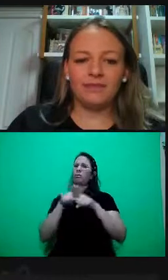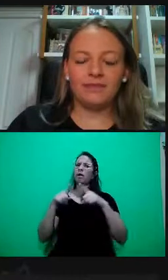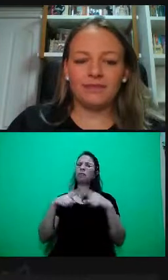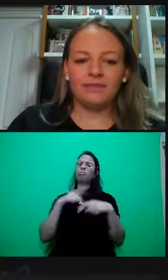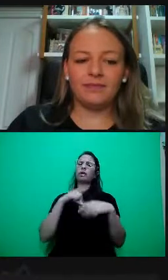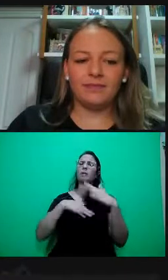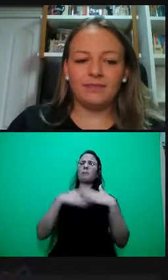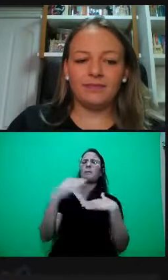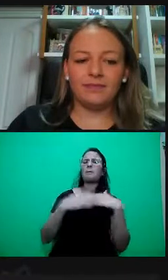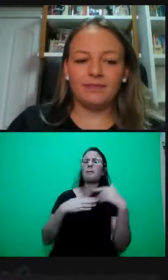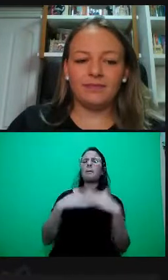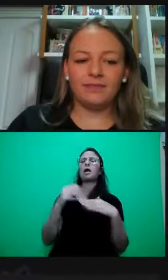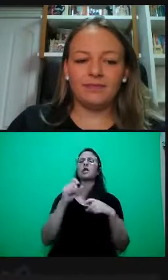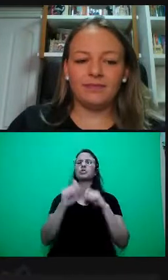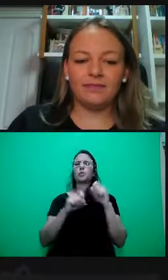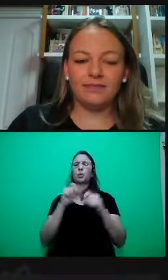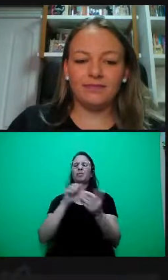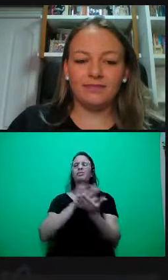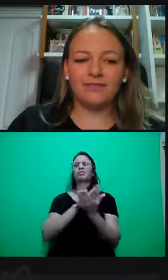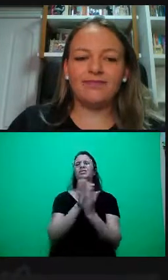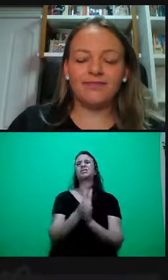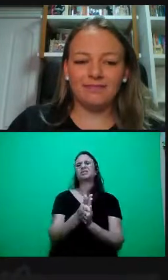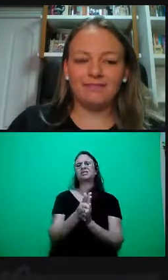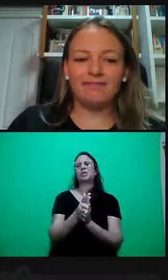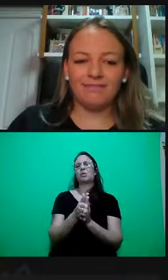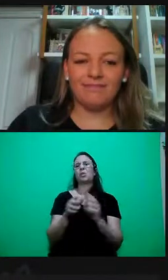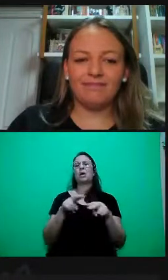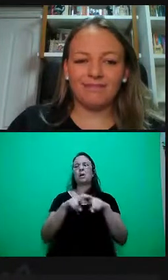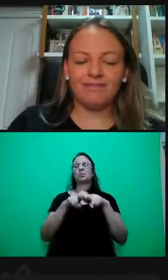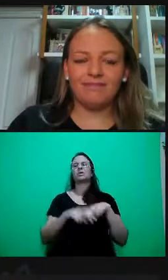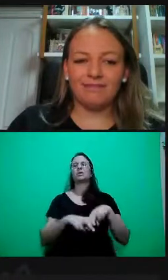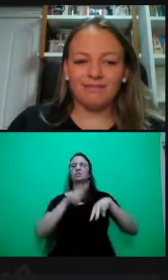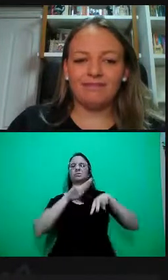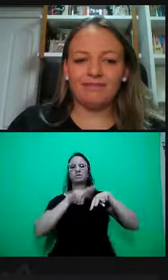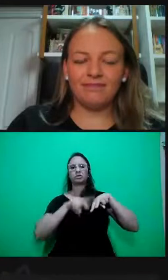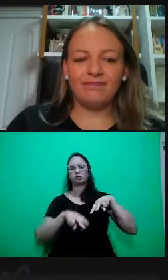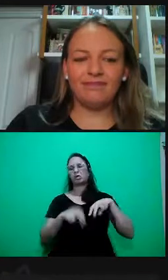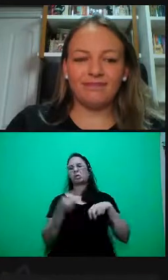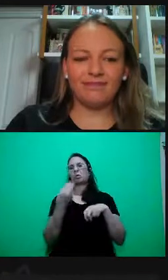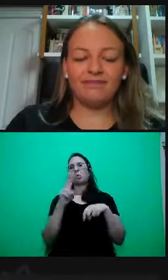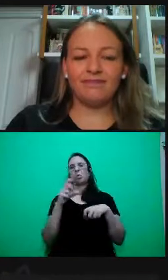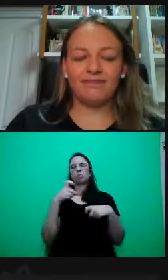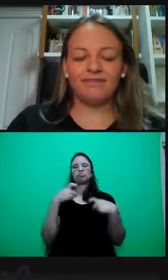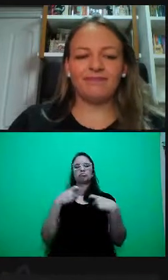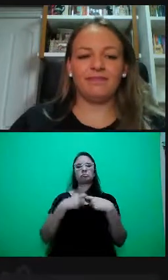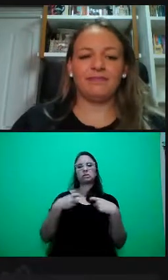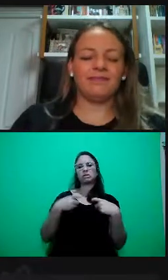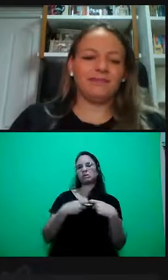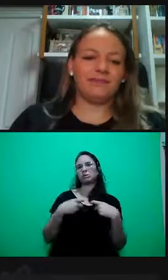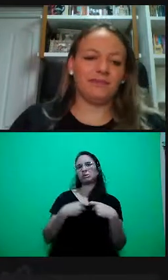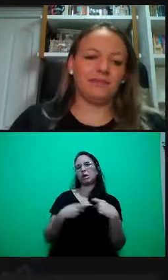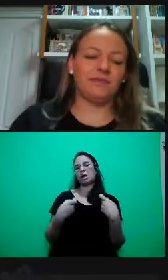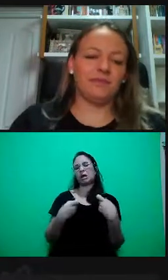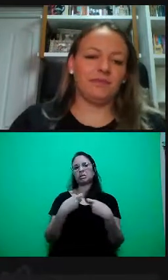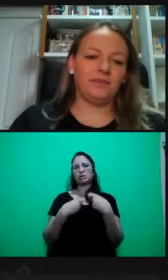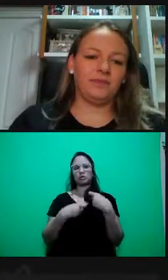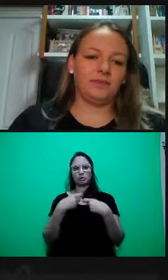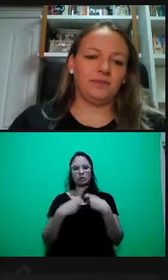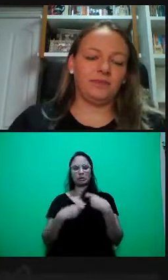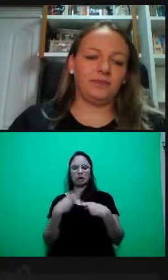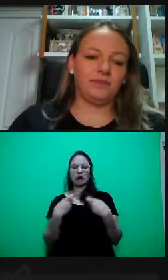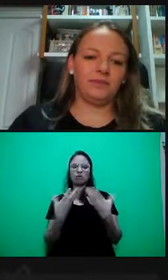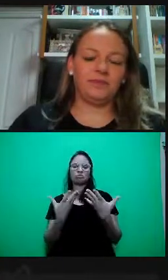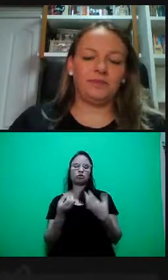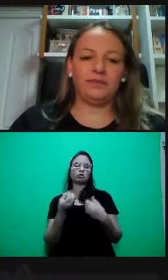algumas discriminações relacionadas a gênero, né, ou a sexualidade, quando eu tenho, no caso, uma